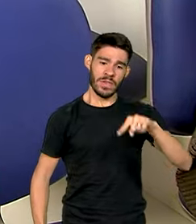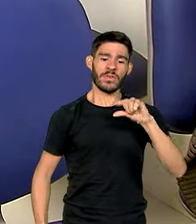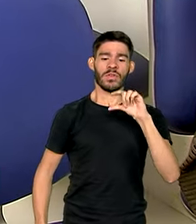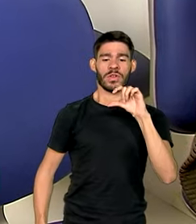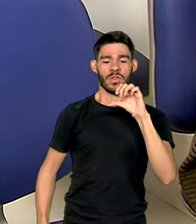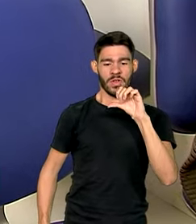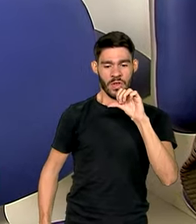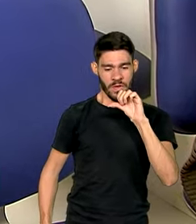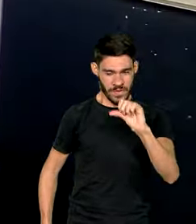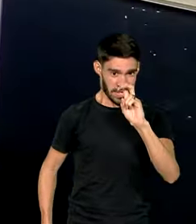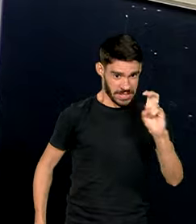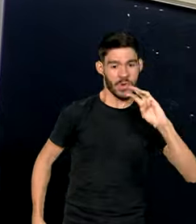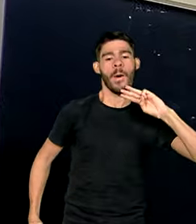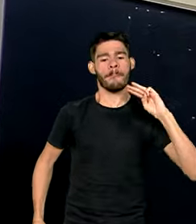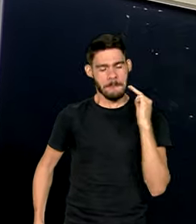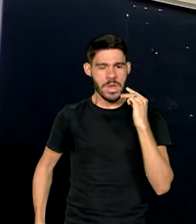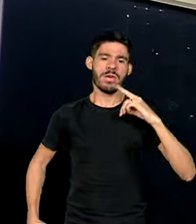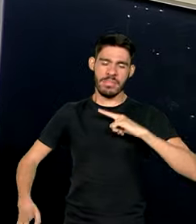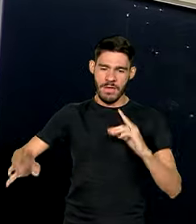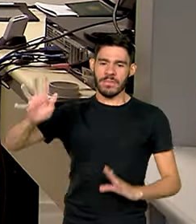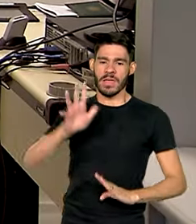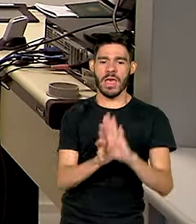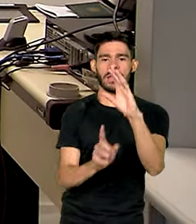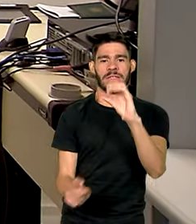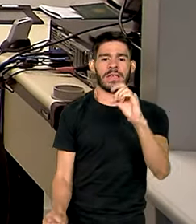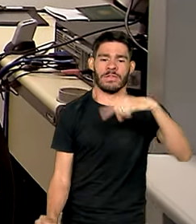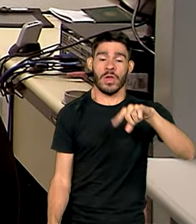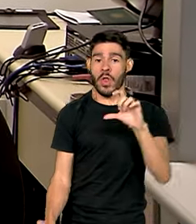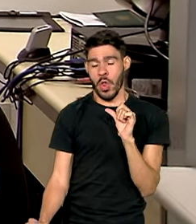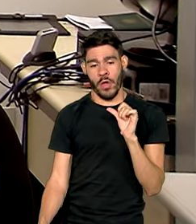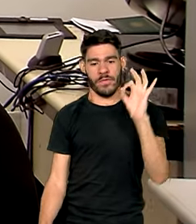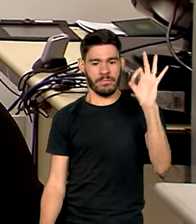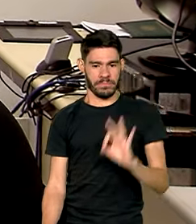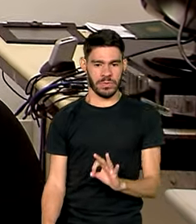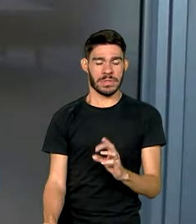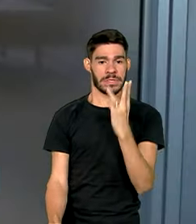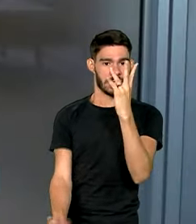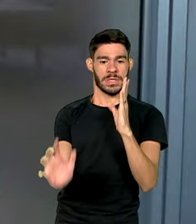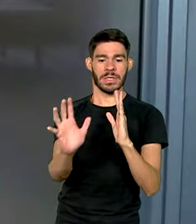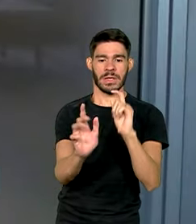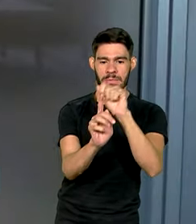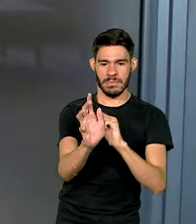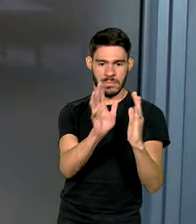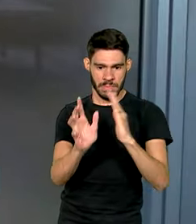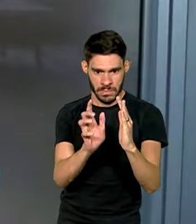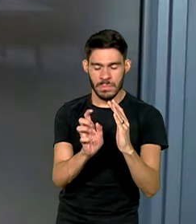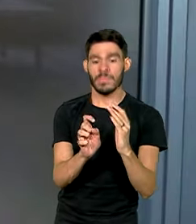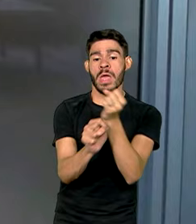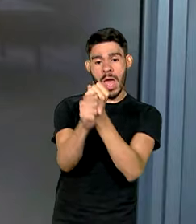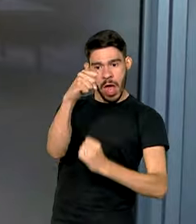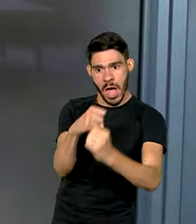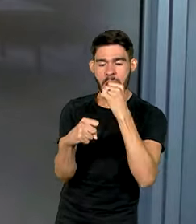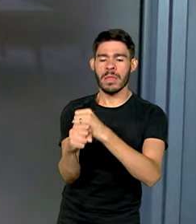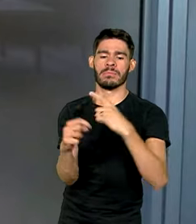milhões, com alta de 0,9% no trimestre. No ano passado, a gente chegou a uma